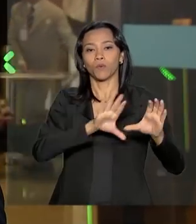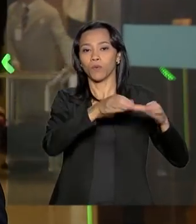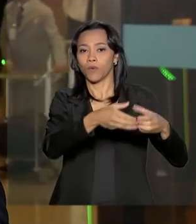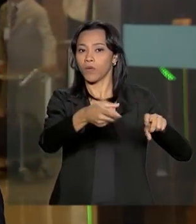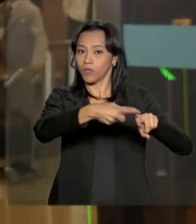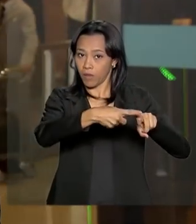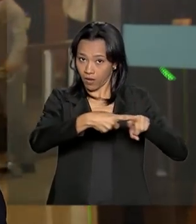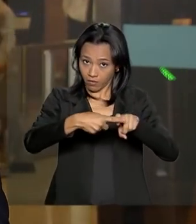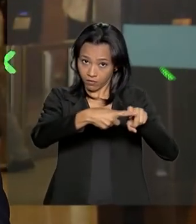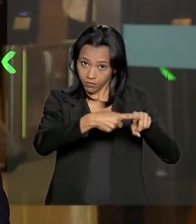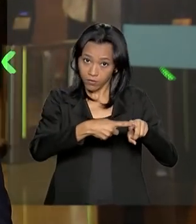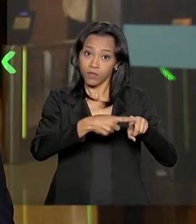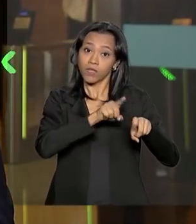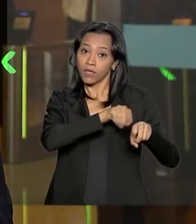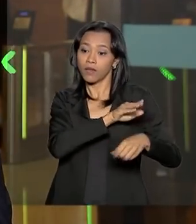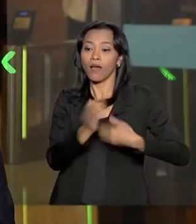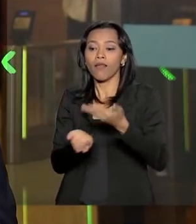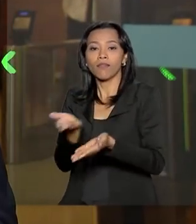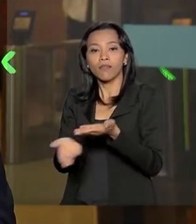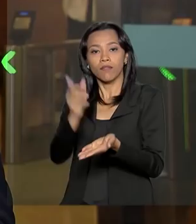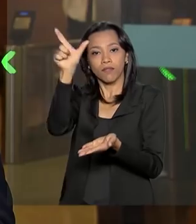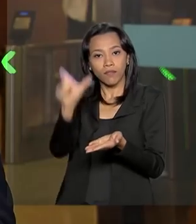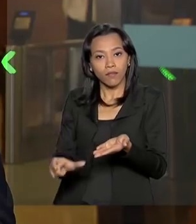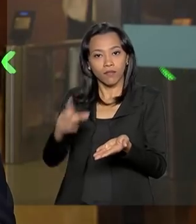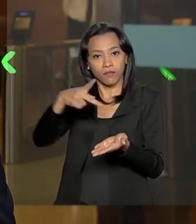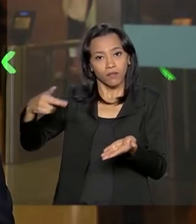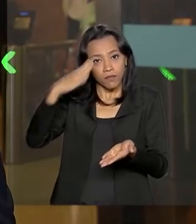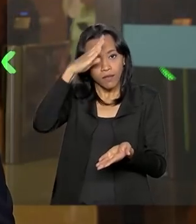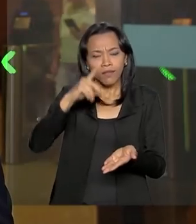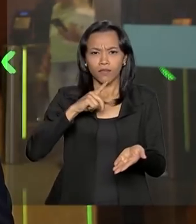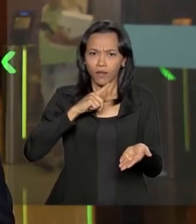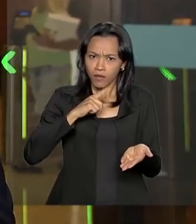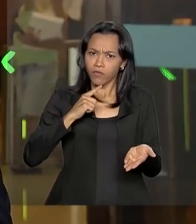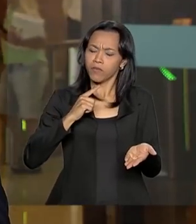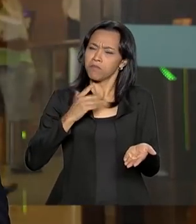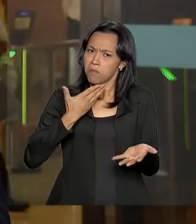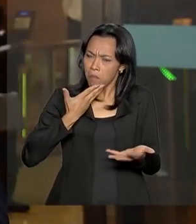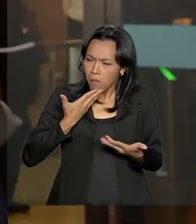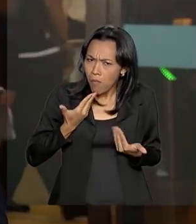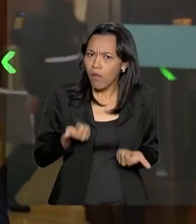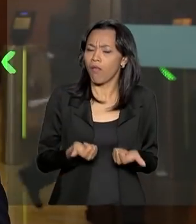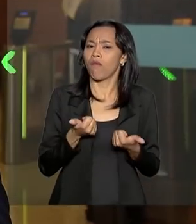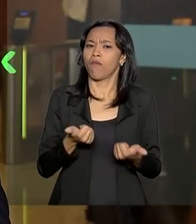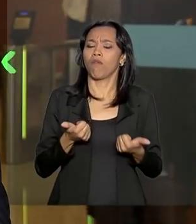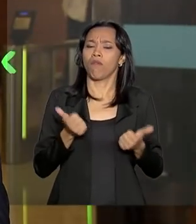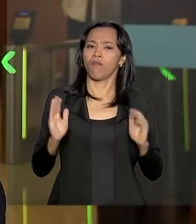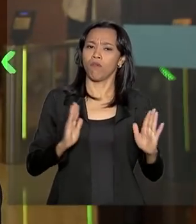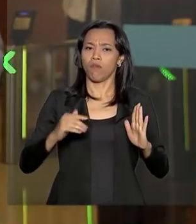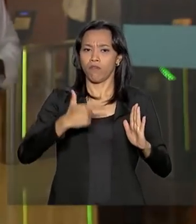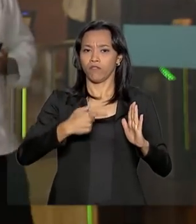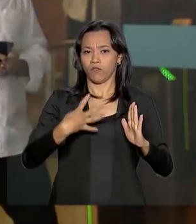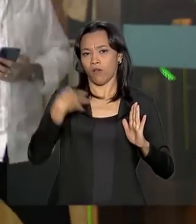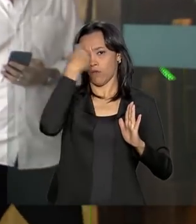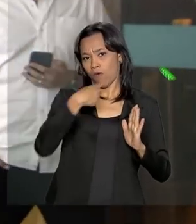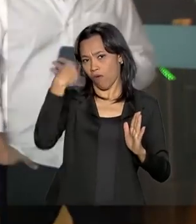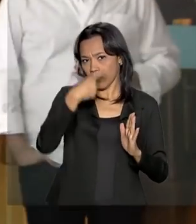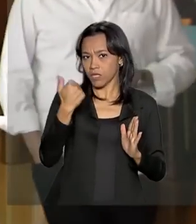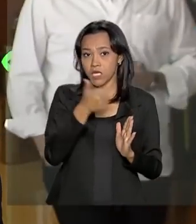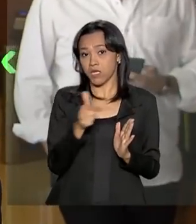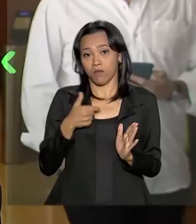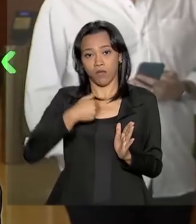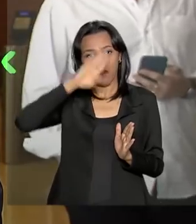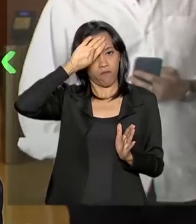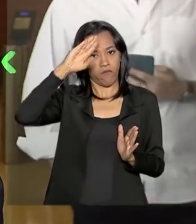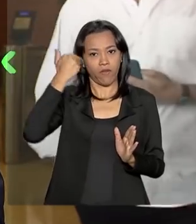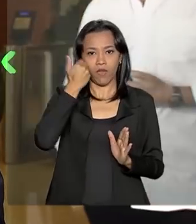multidisciplinar que atende o presidente, informa que ele teve uma sensível melhora nas últimas 24 horas. Permanece sem febre,